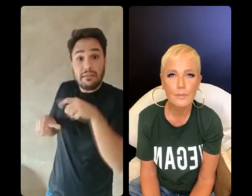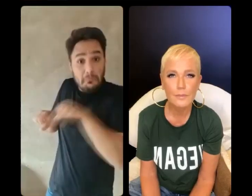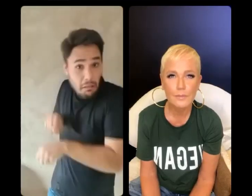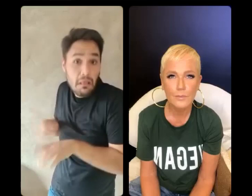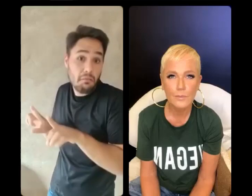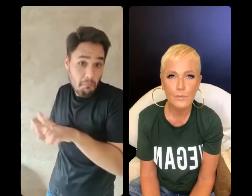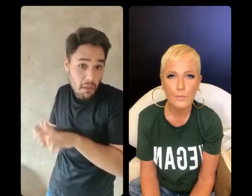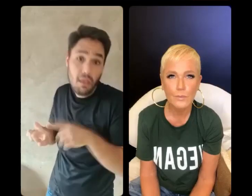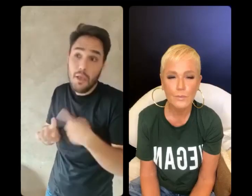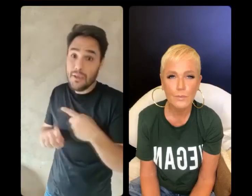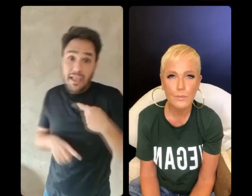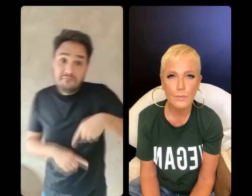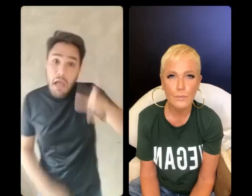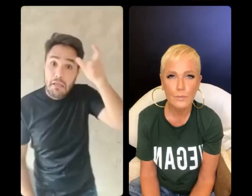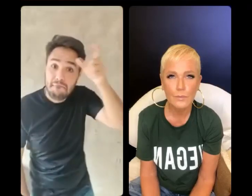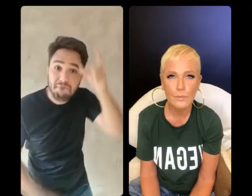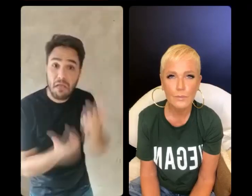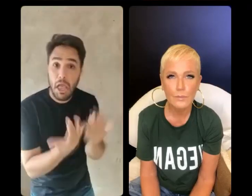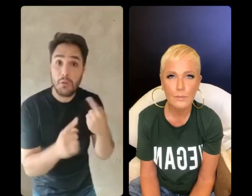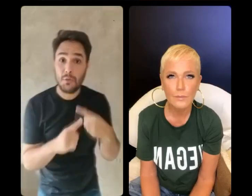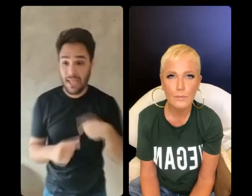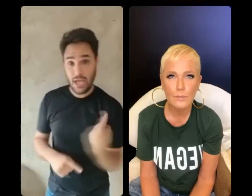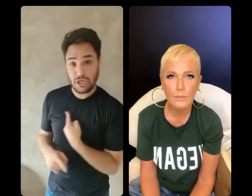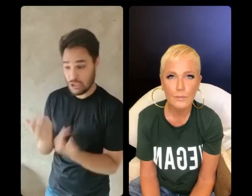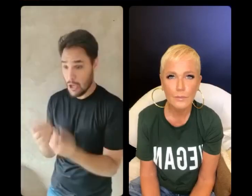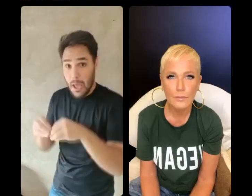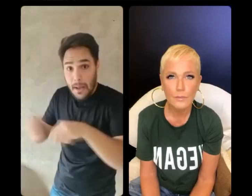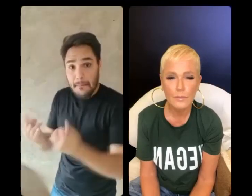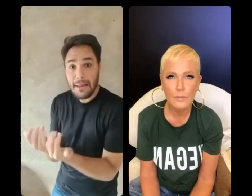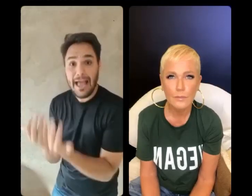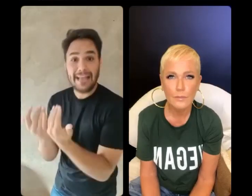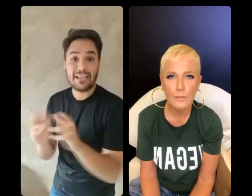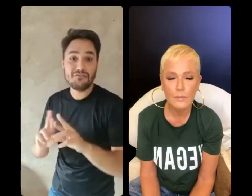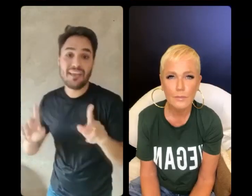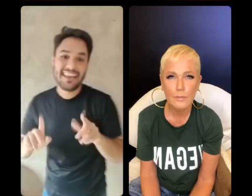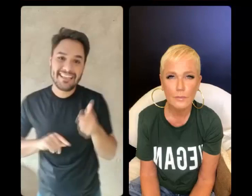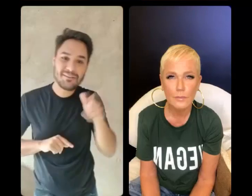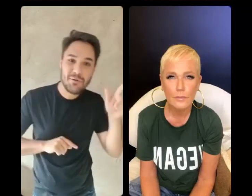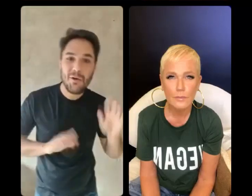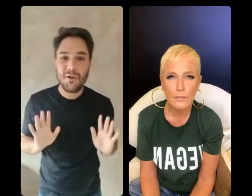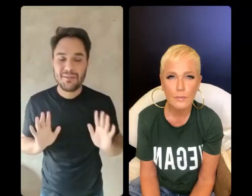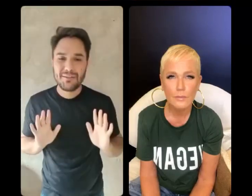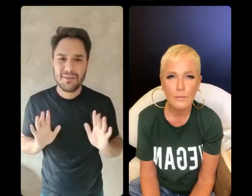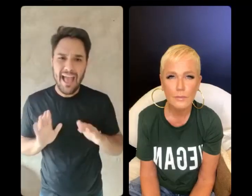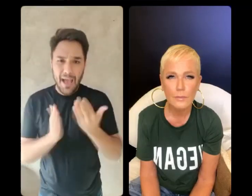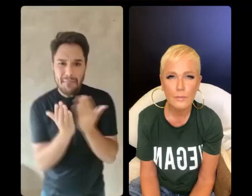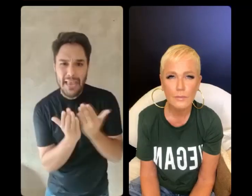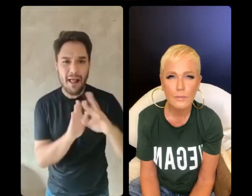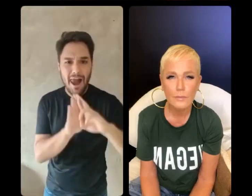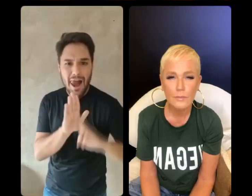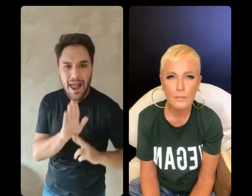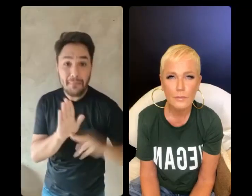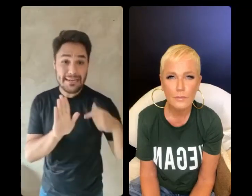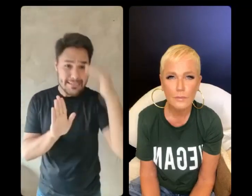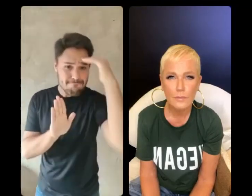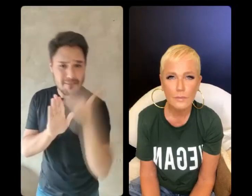inferno, porque a gente planta um vegetal diferente do lado do outro, como está na Bíblia. Então, nós temos que tomar muito cuidado ao